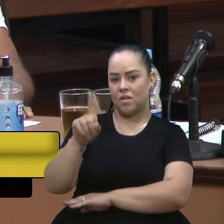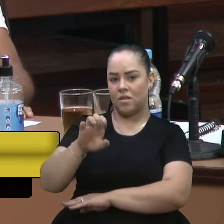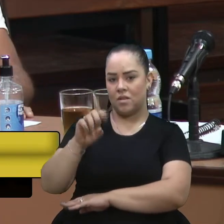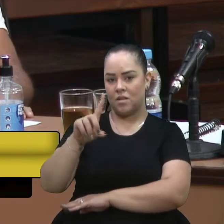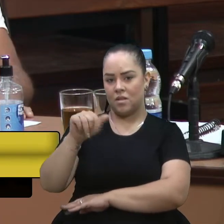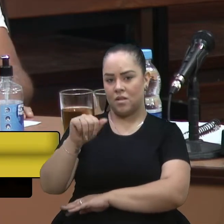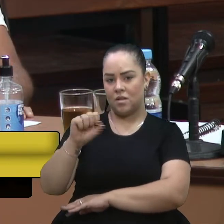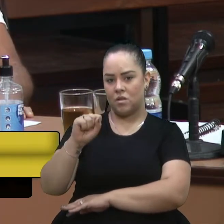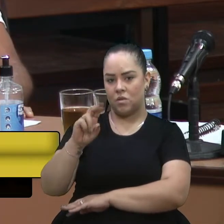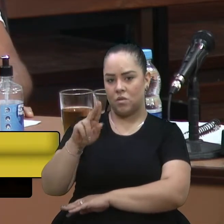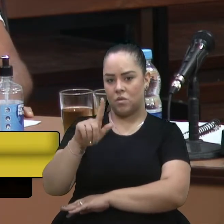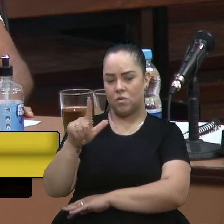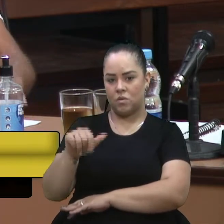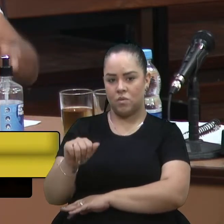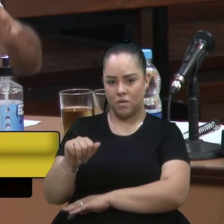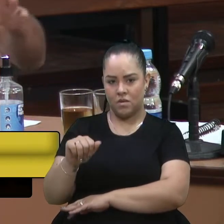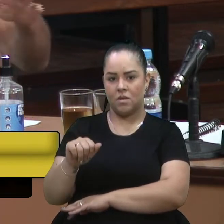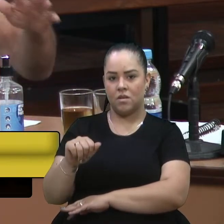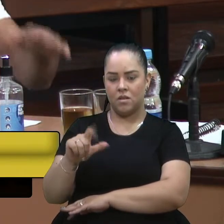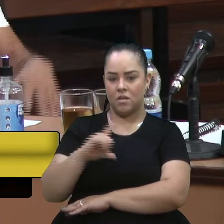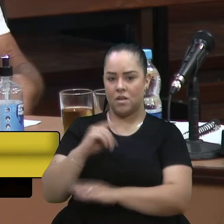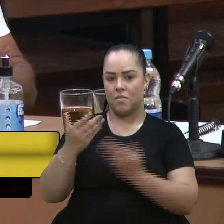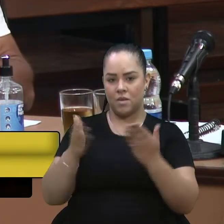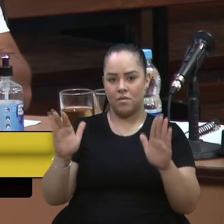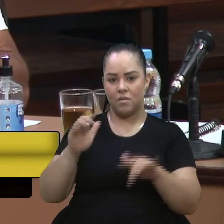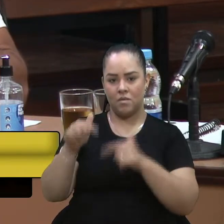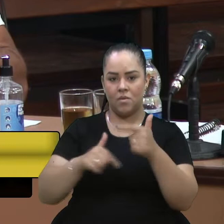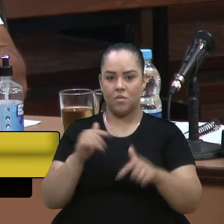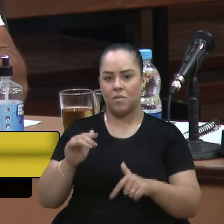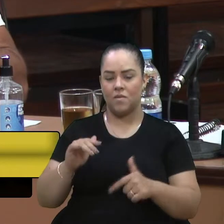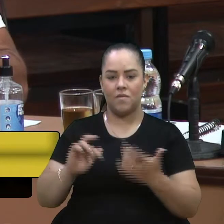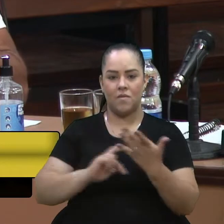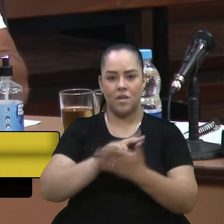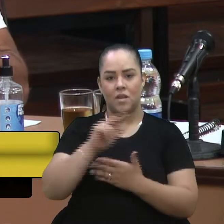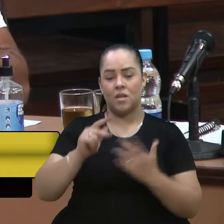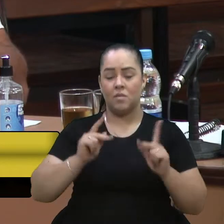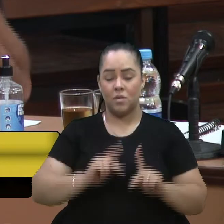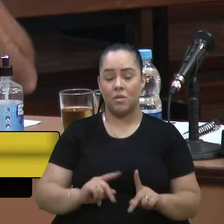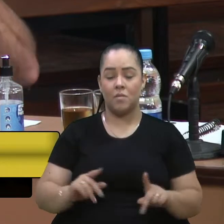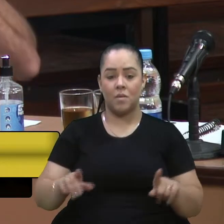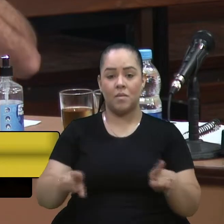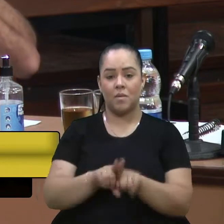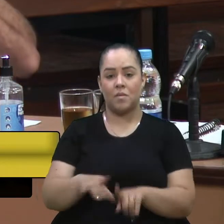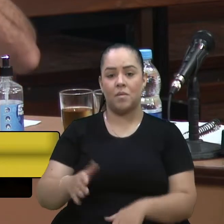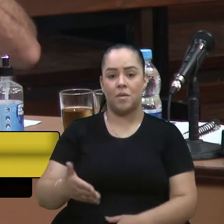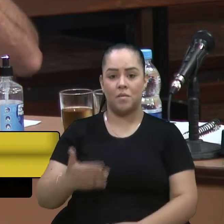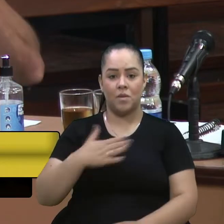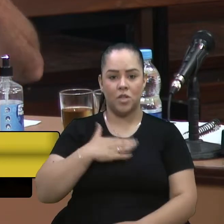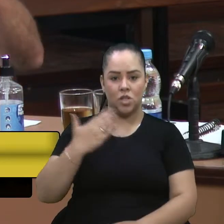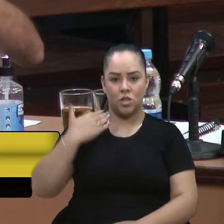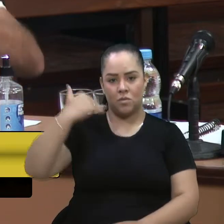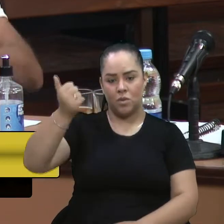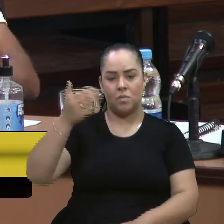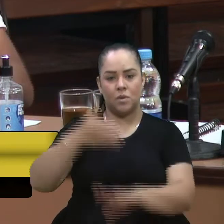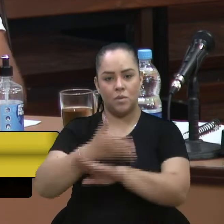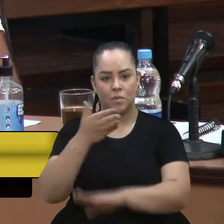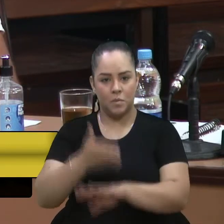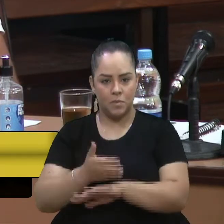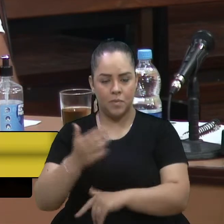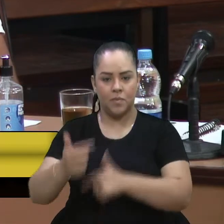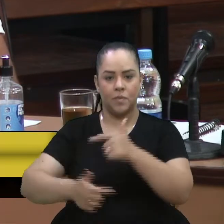lotadinho e abriu trabalhos para várias pessoas inclusive para mim me chamaram para participar trabalhar